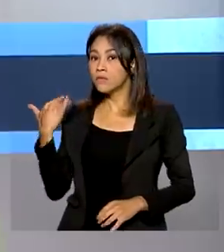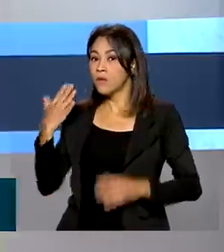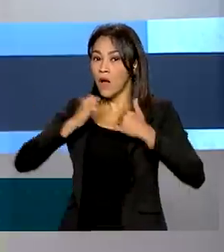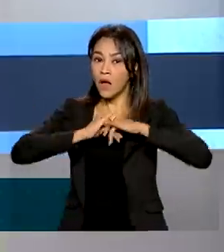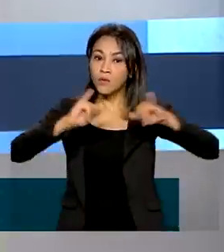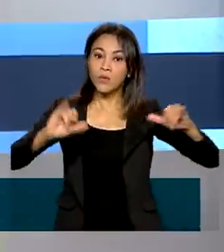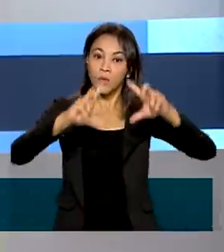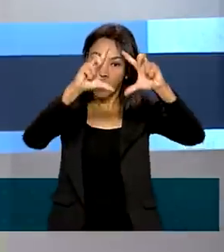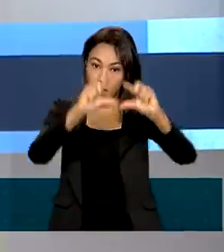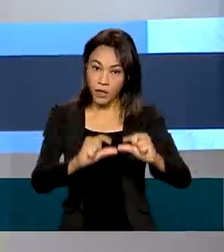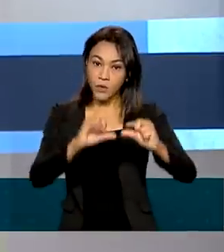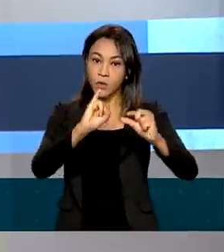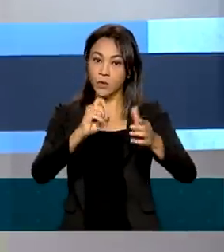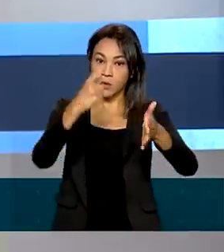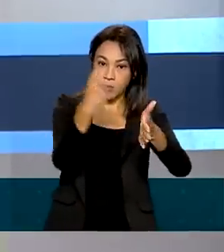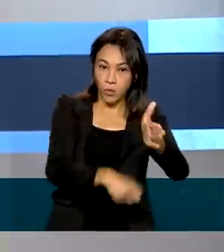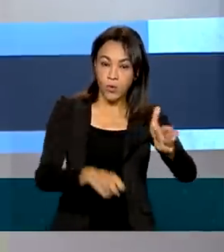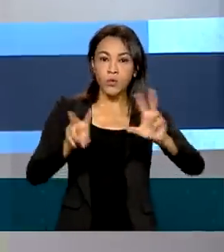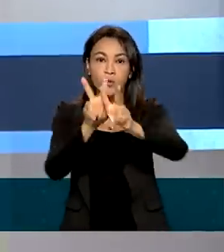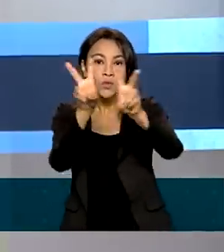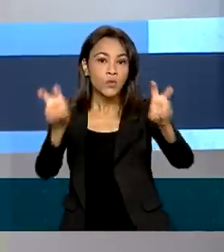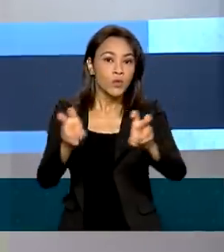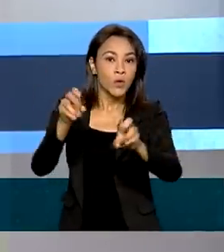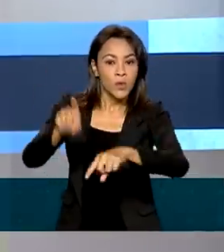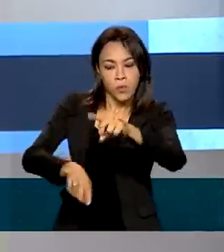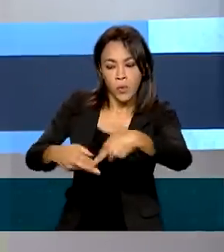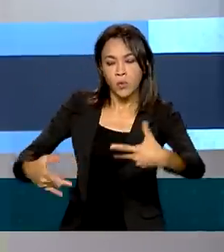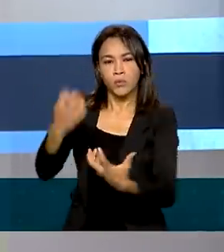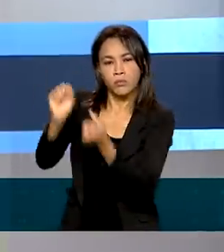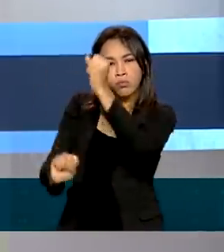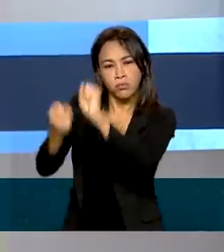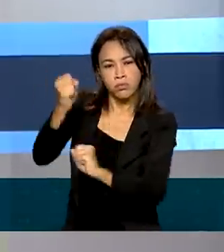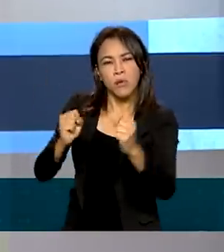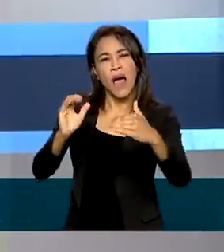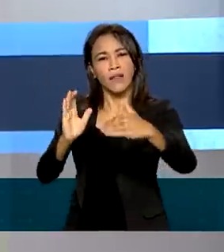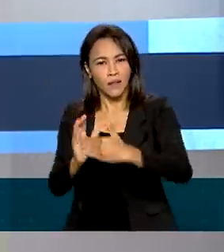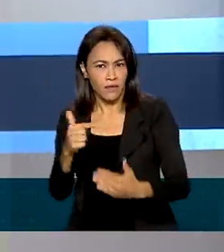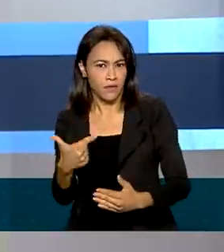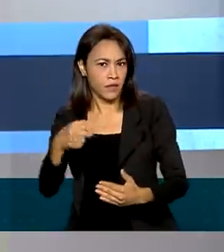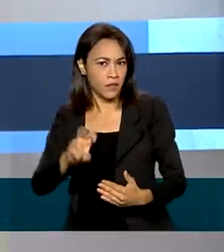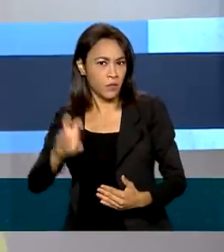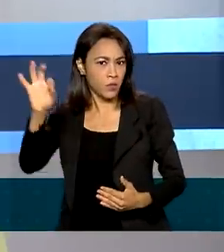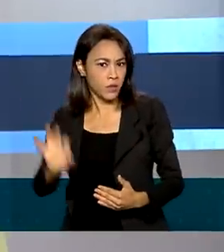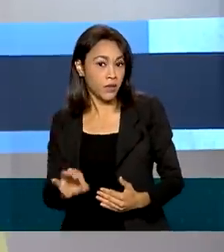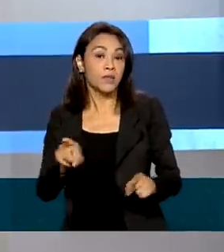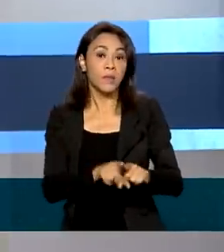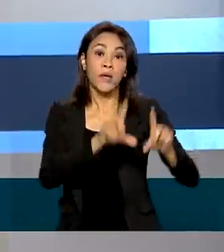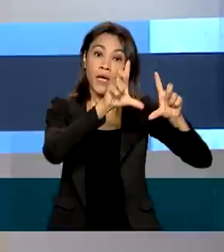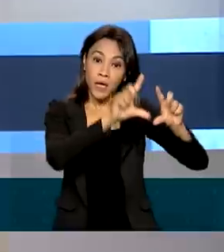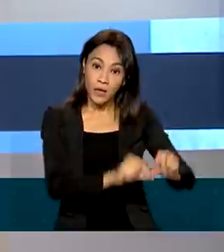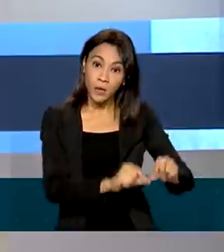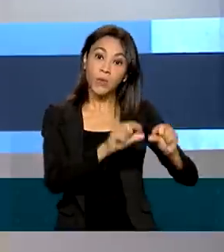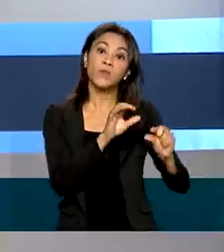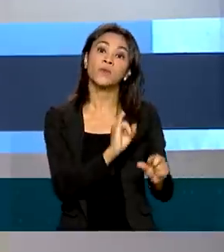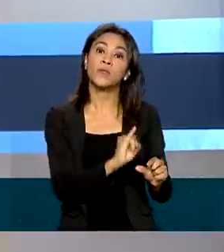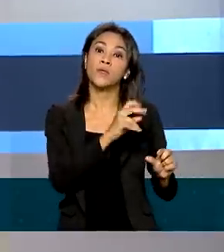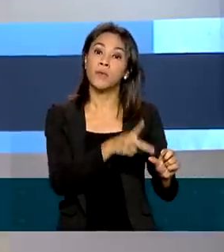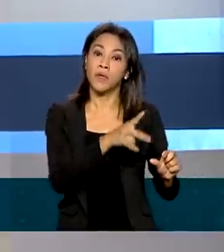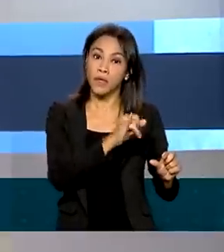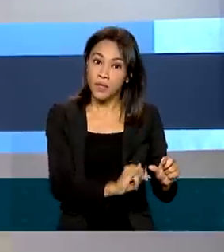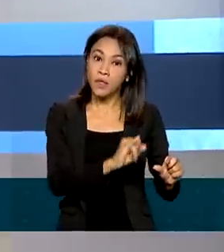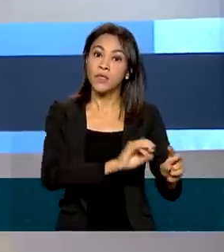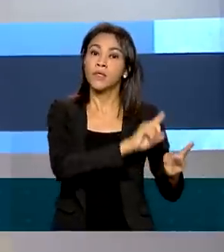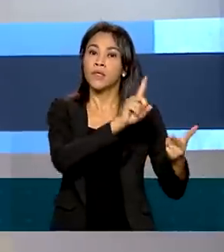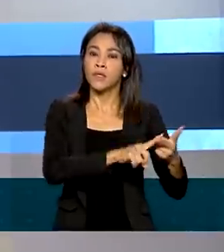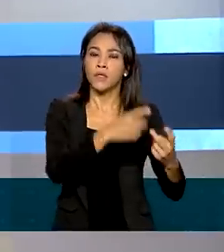imposto sobre produtos industrializados, que pode chegar a 25%. A medida reduz as alíquotas do IPI sobre os automóveis,